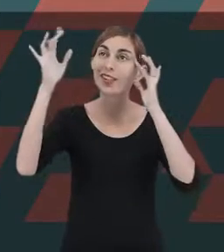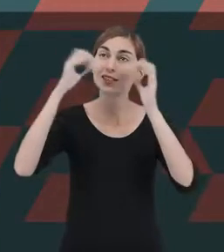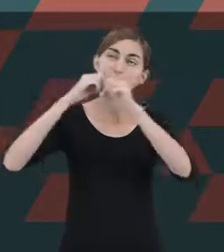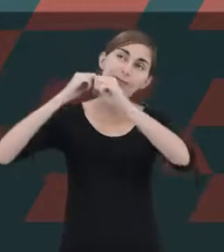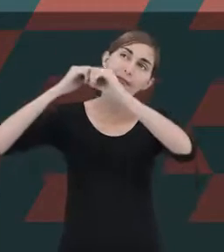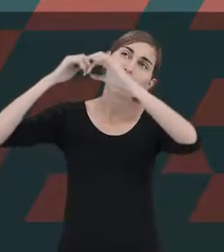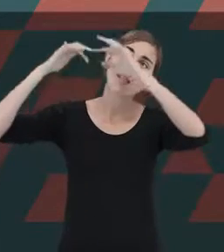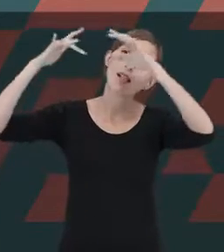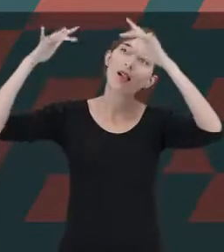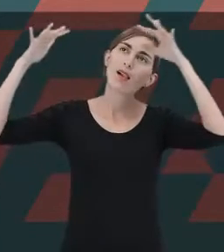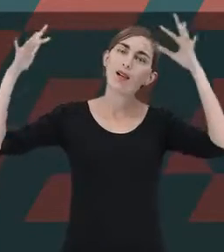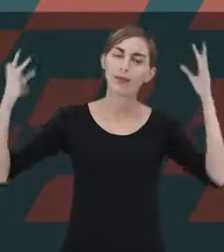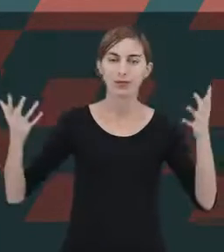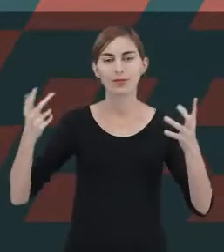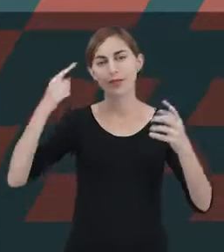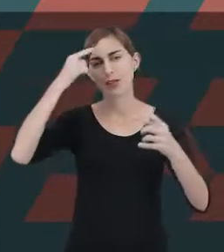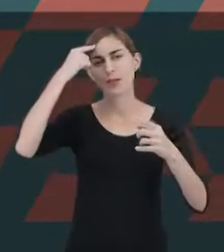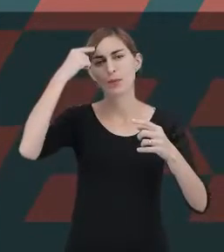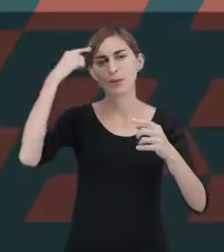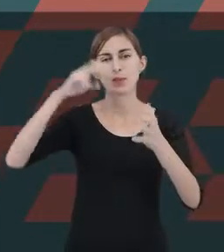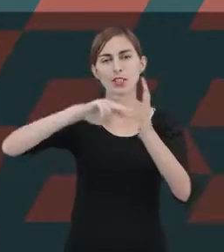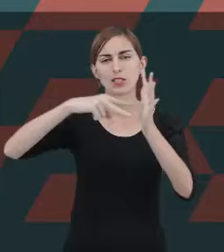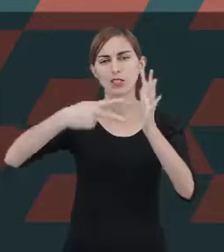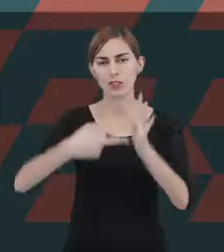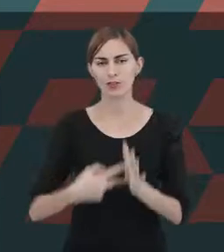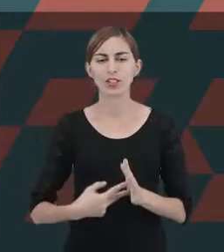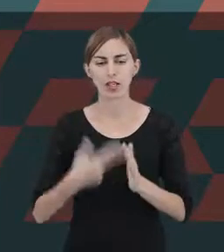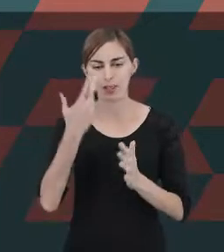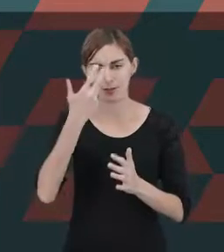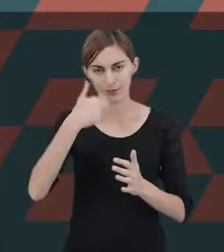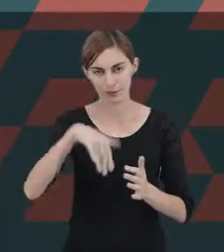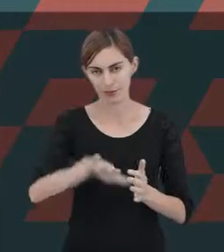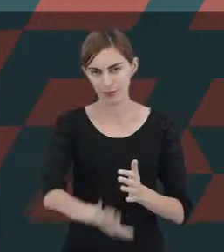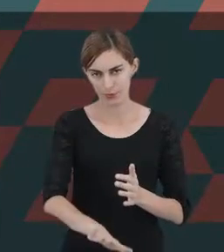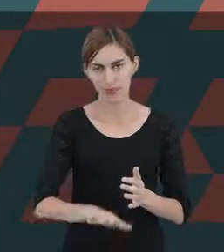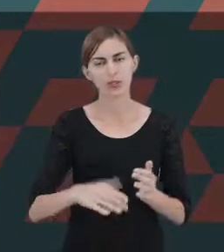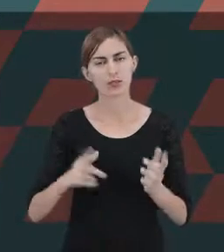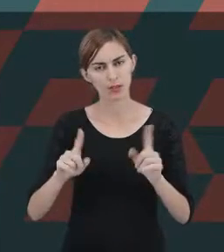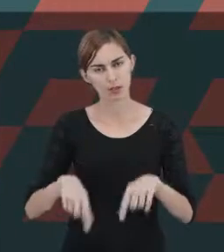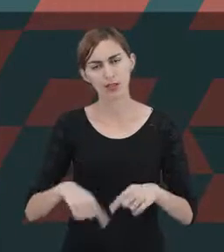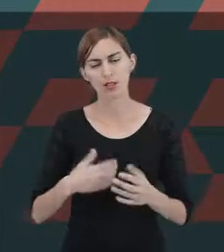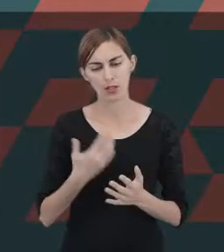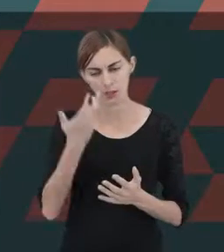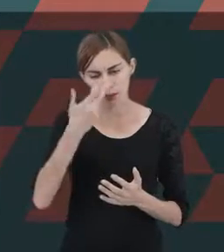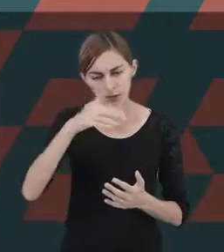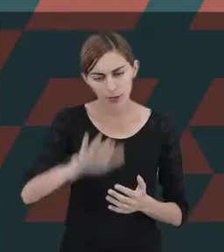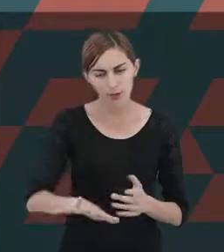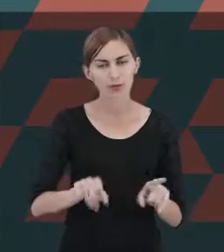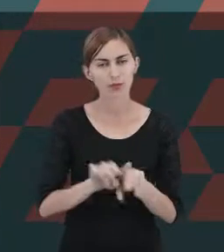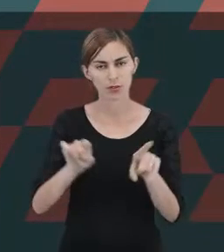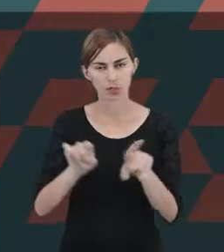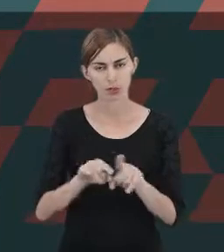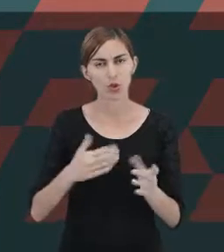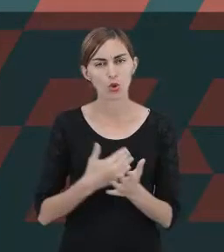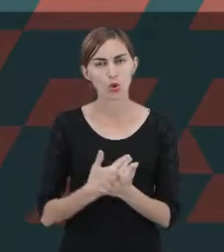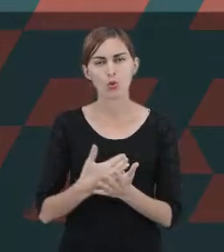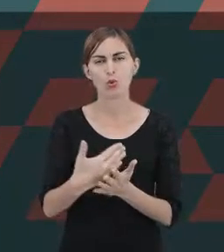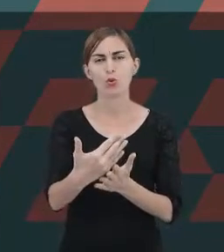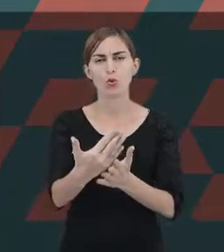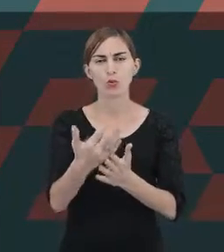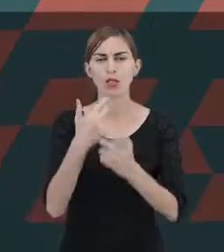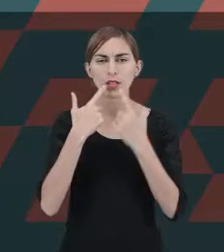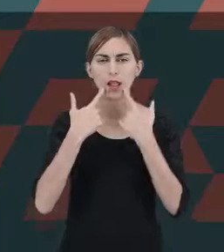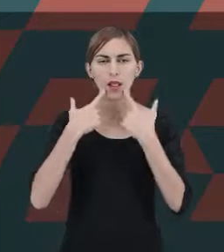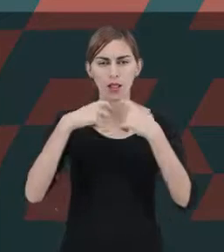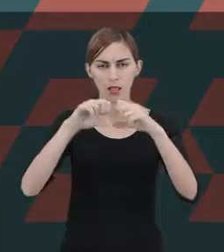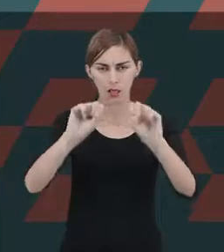consequência, os primeiros significados para essa criança. É nesse momento que a criança também começa a estruturar a sua linguagem